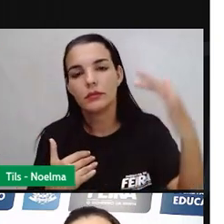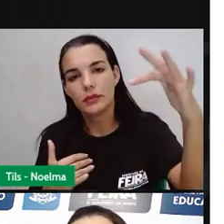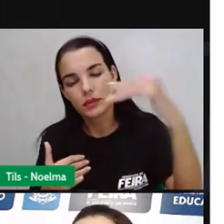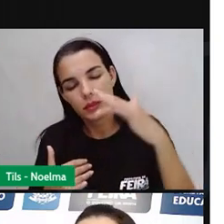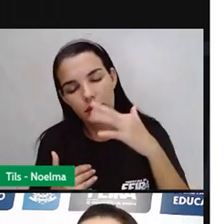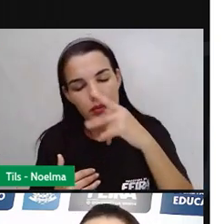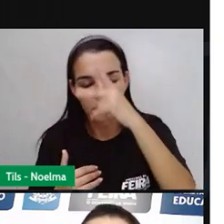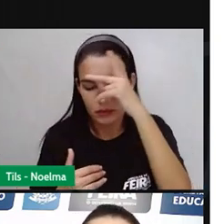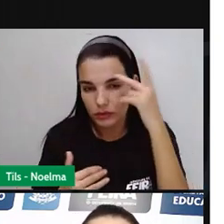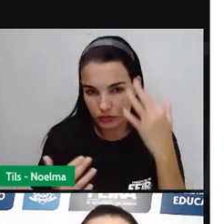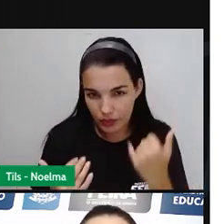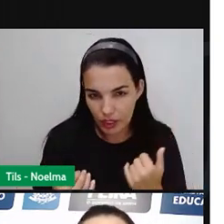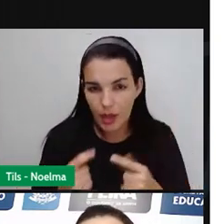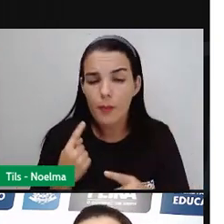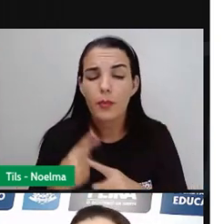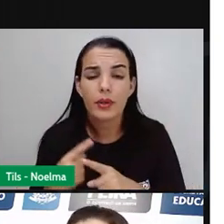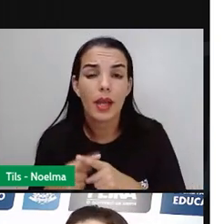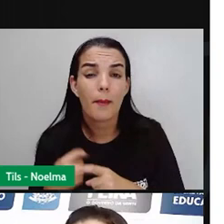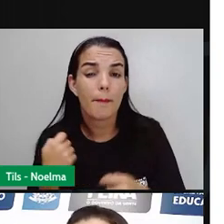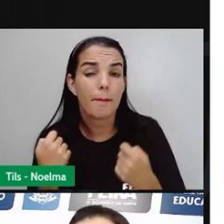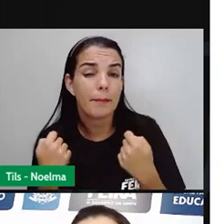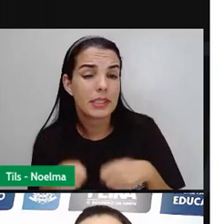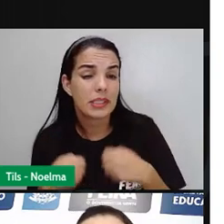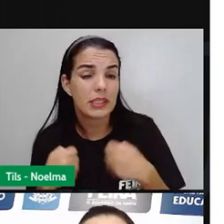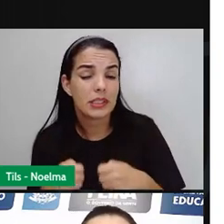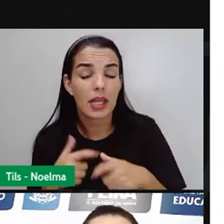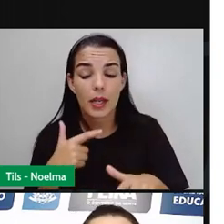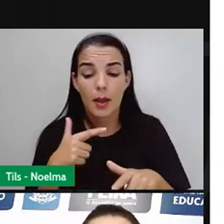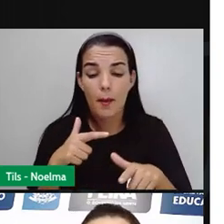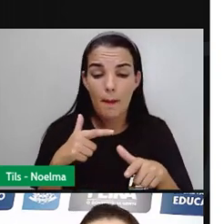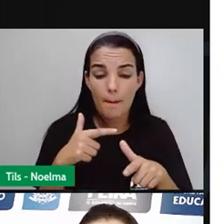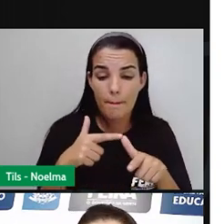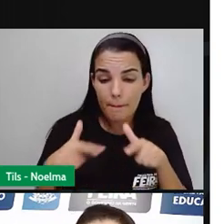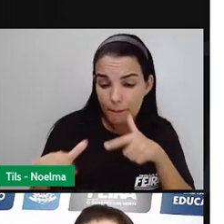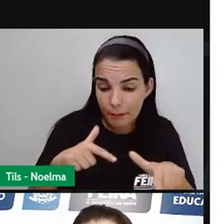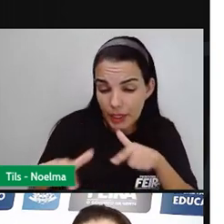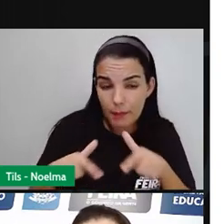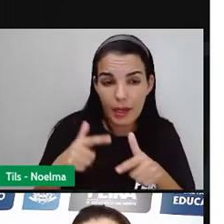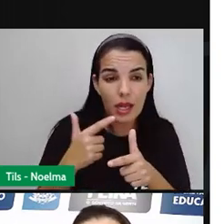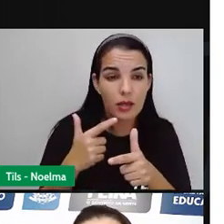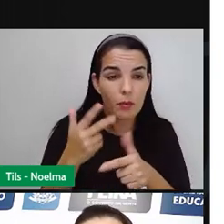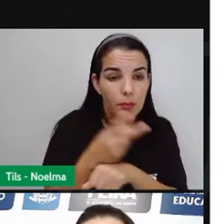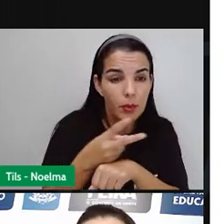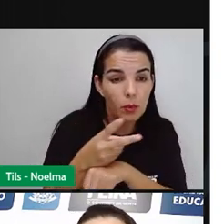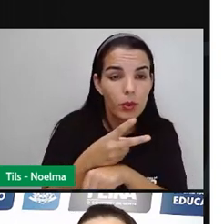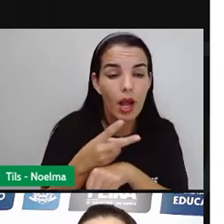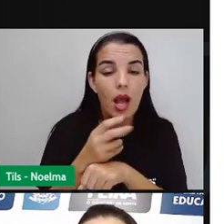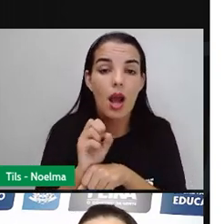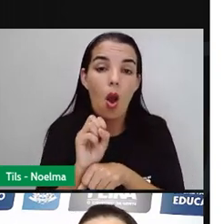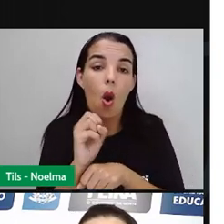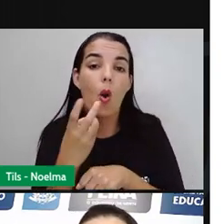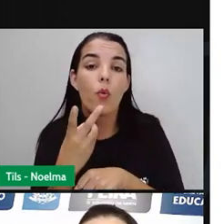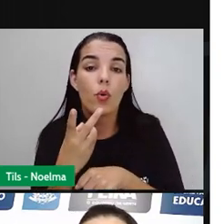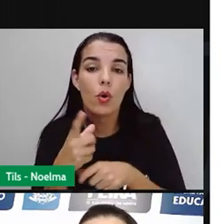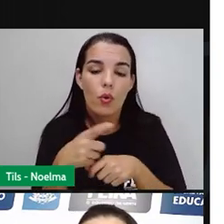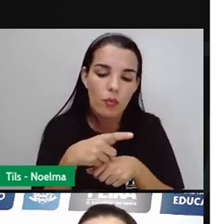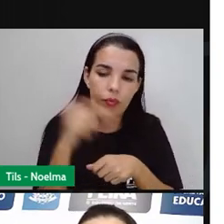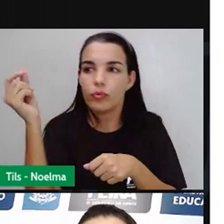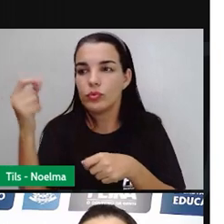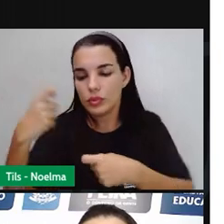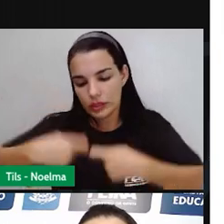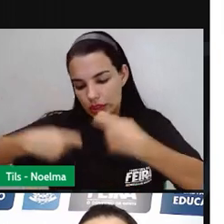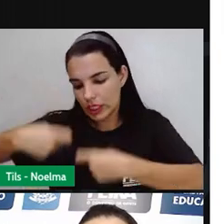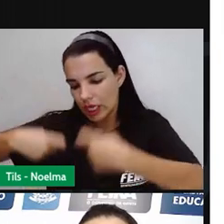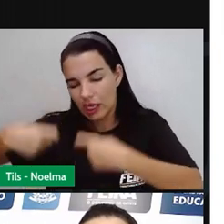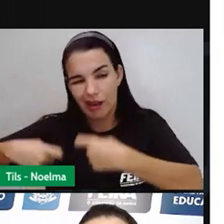é a procura de melhores condições de vida ou fugindo aí da guerra. Nós vamos conhecer agora o